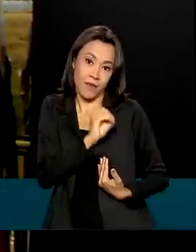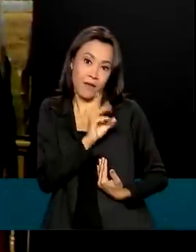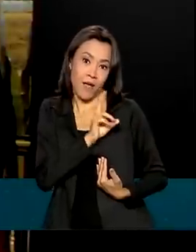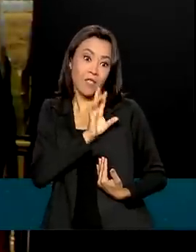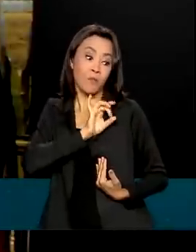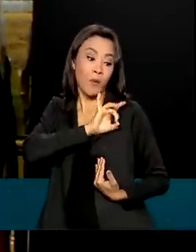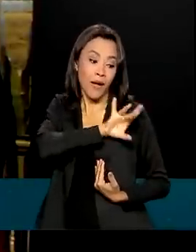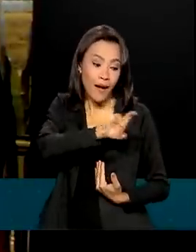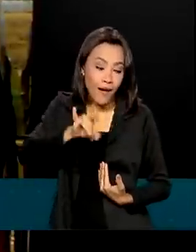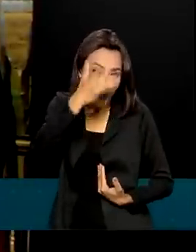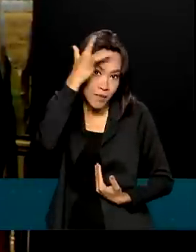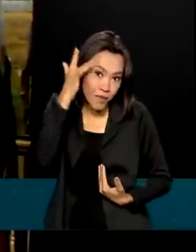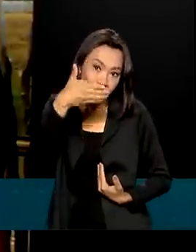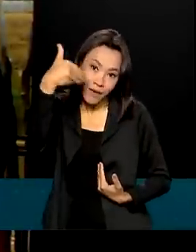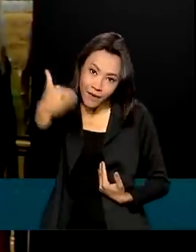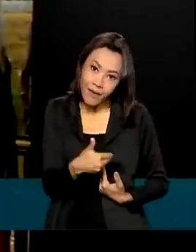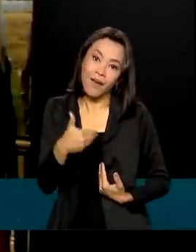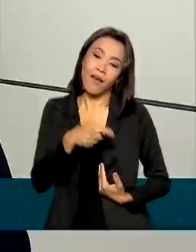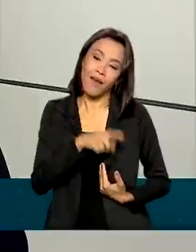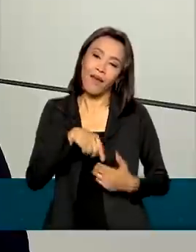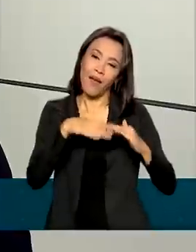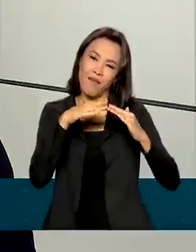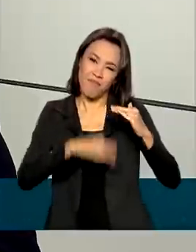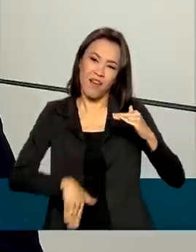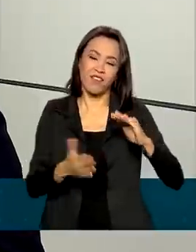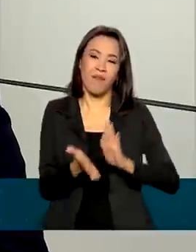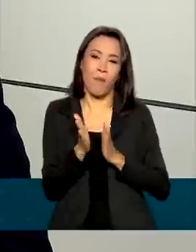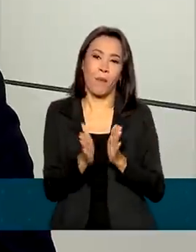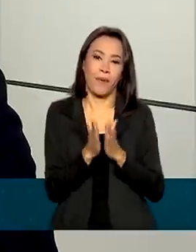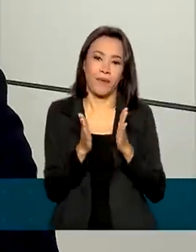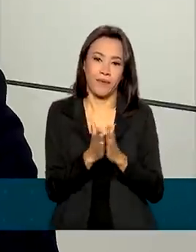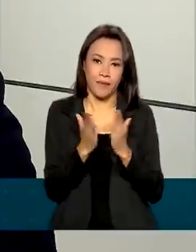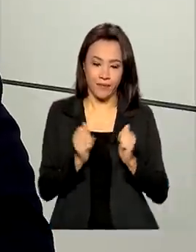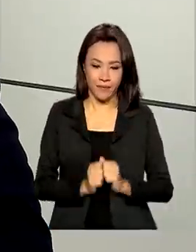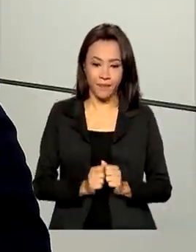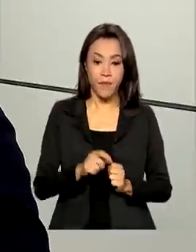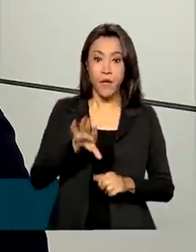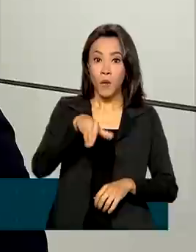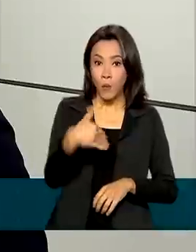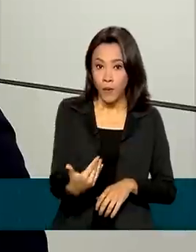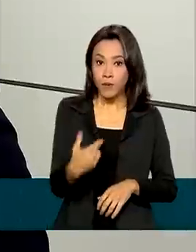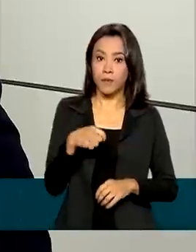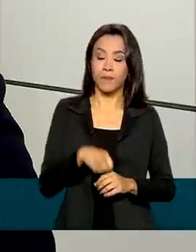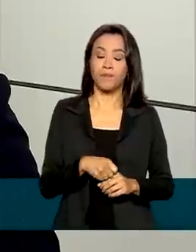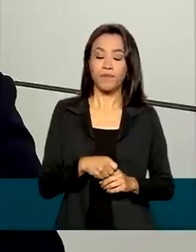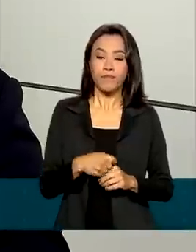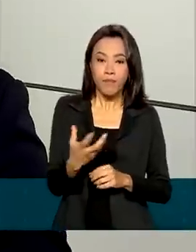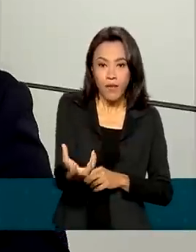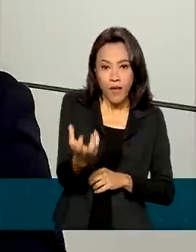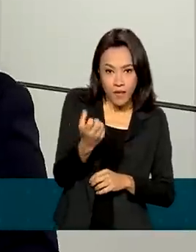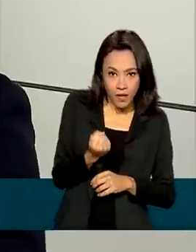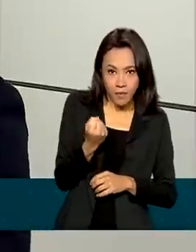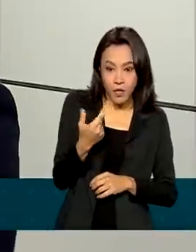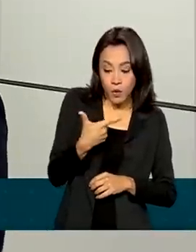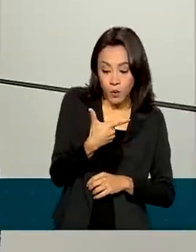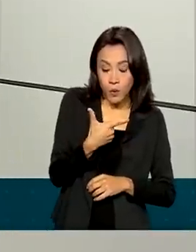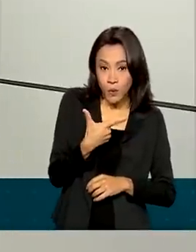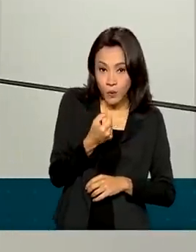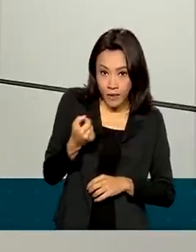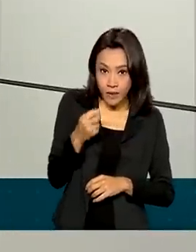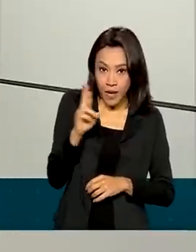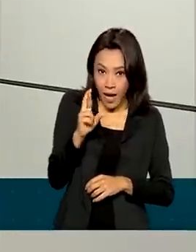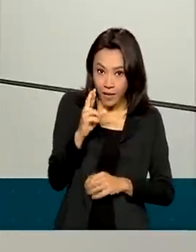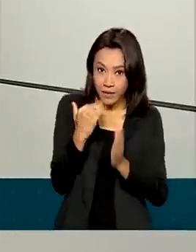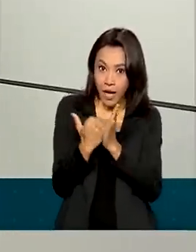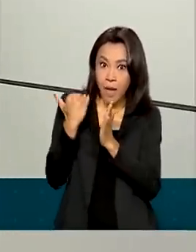o que determina a linha de pobreza. Quando ela adere ao Auxílio Inclusão Produtiva Rural, ela recebe R$ 200,00 a mais